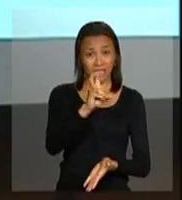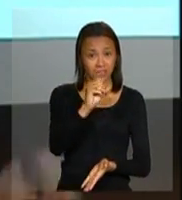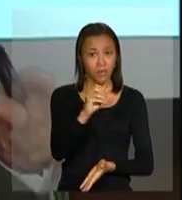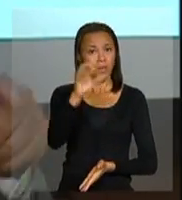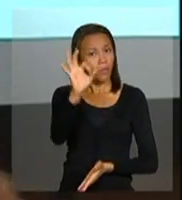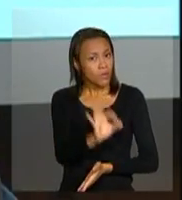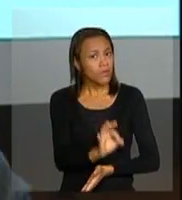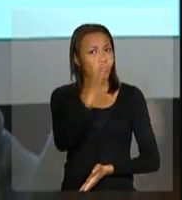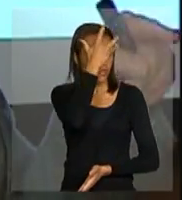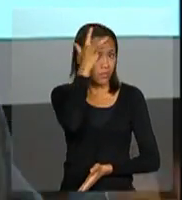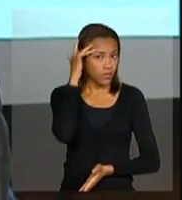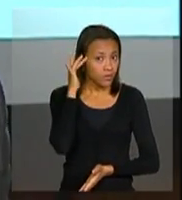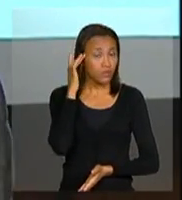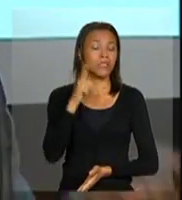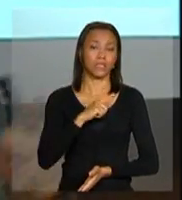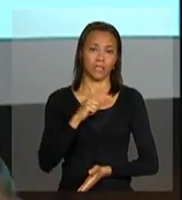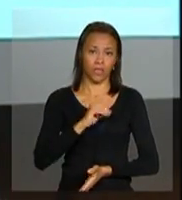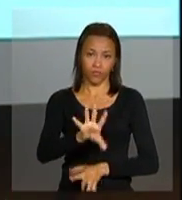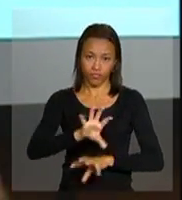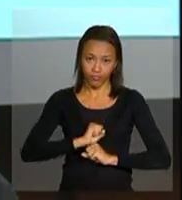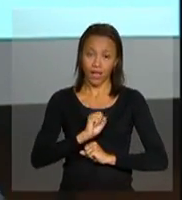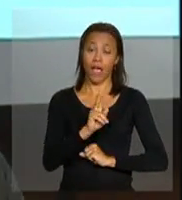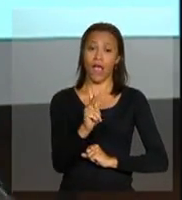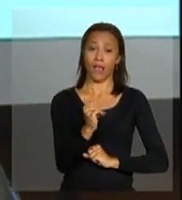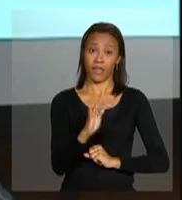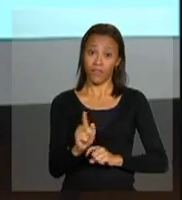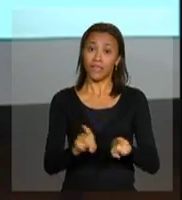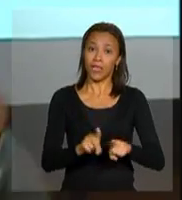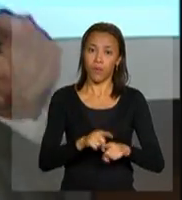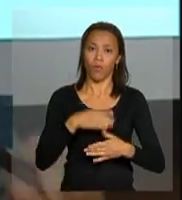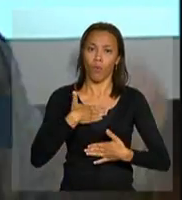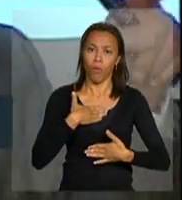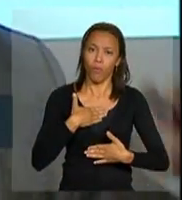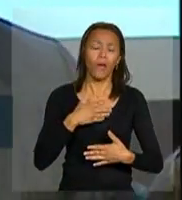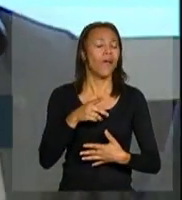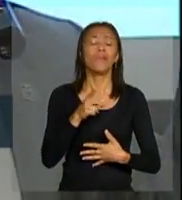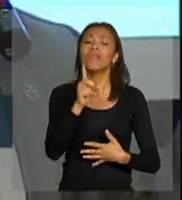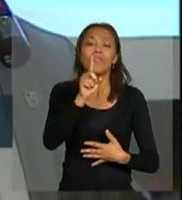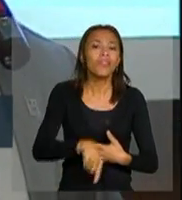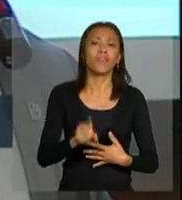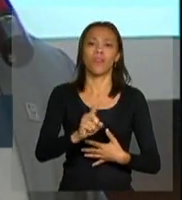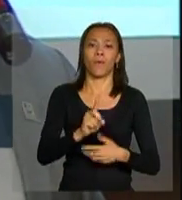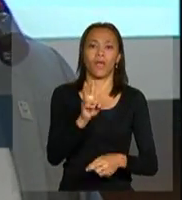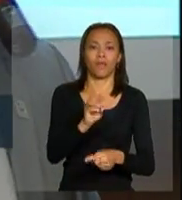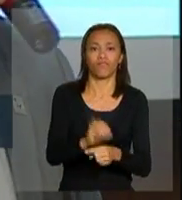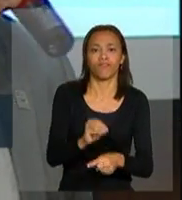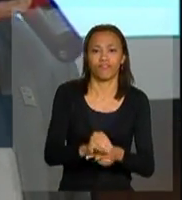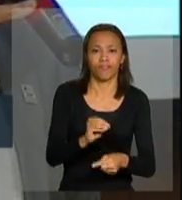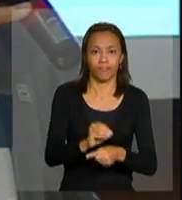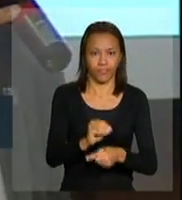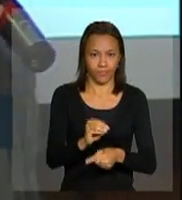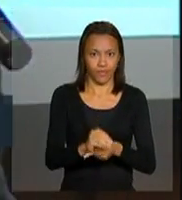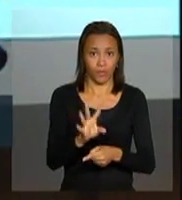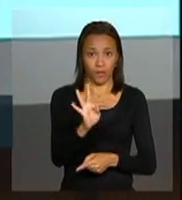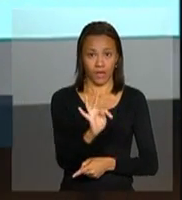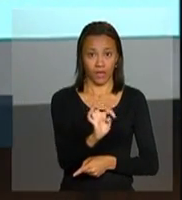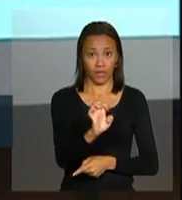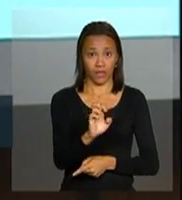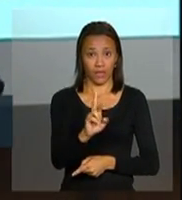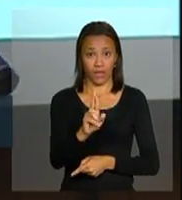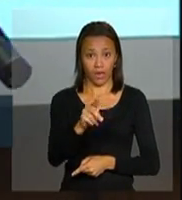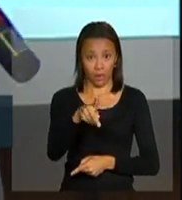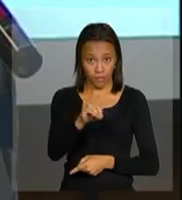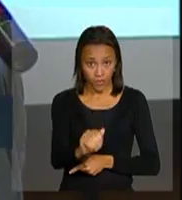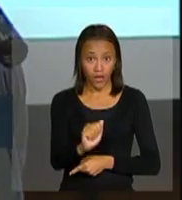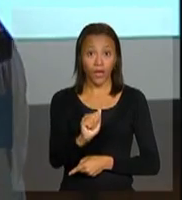% das pessoas que têm HIV e tuberculose não são tratadas pela terapia antirretroviral. Eu gostaria de